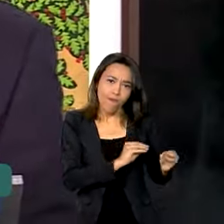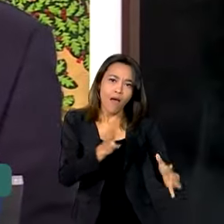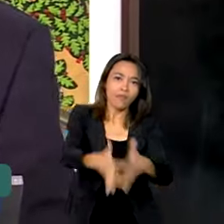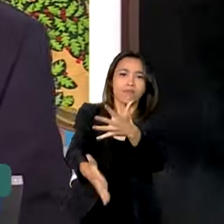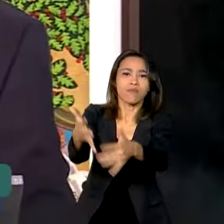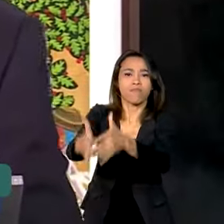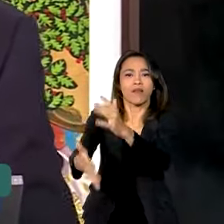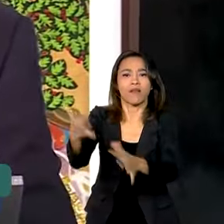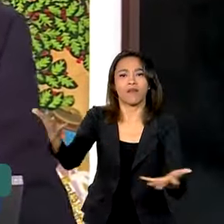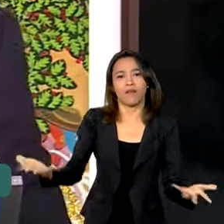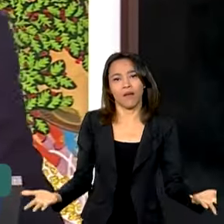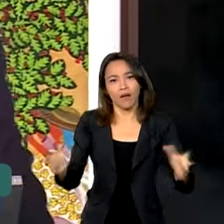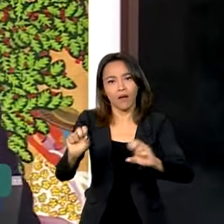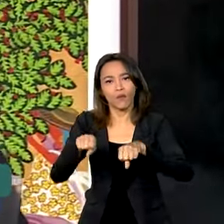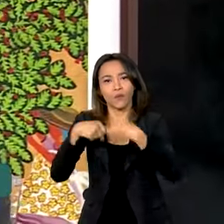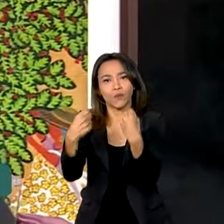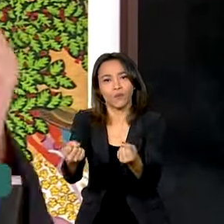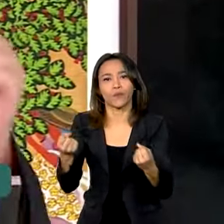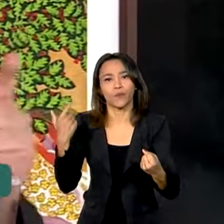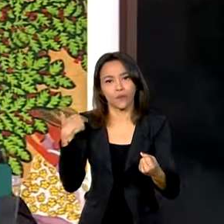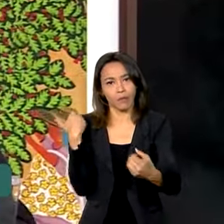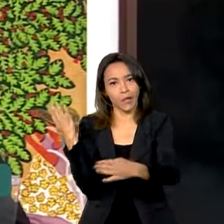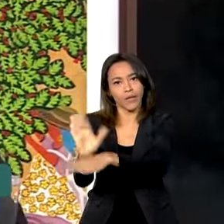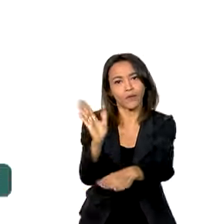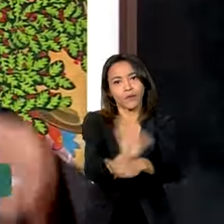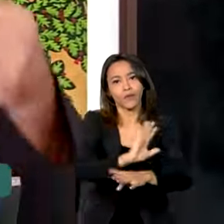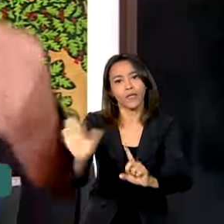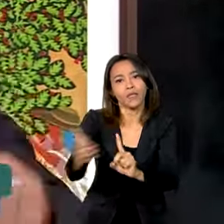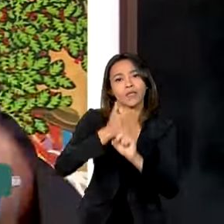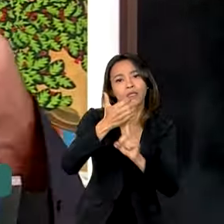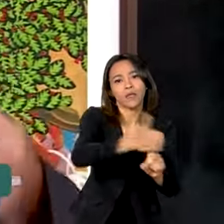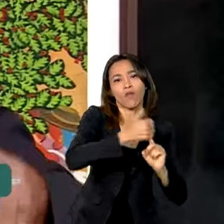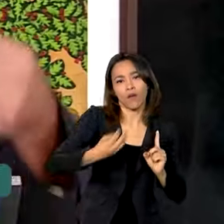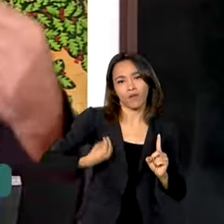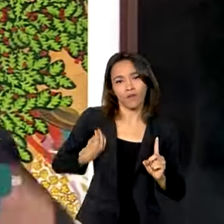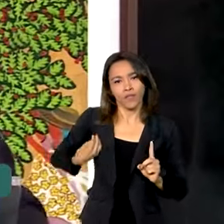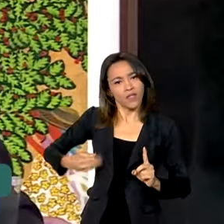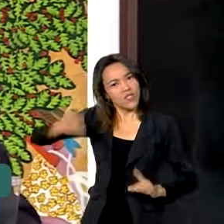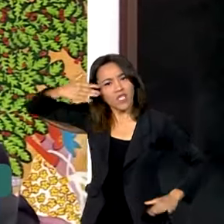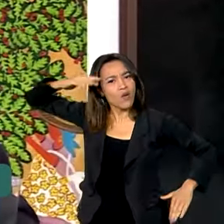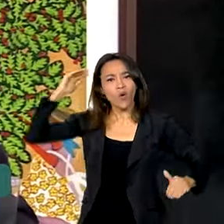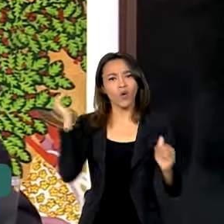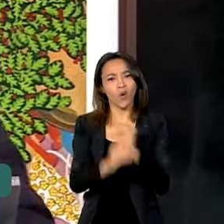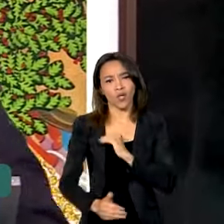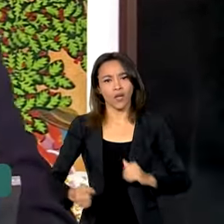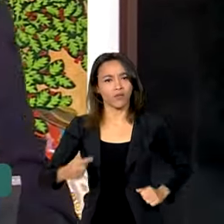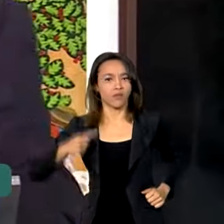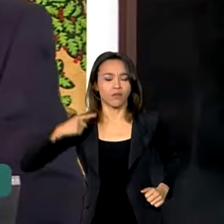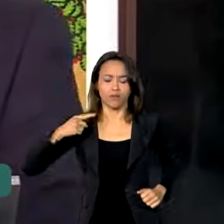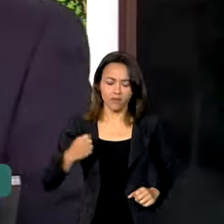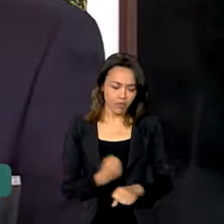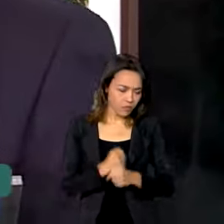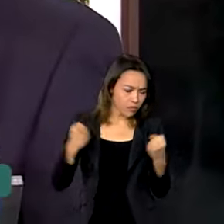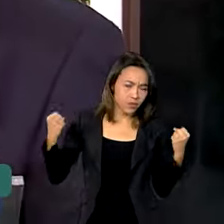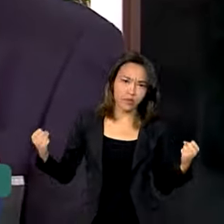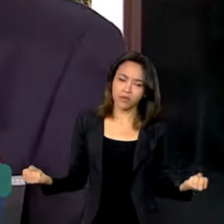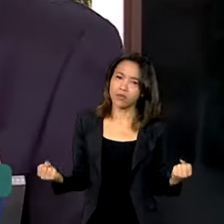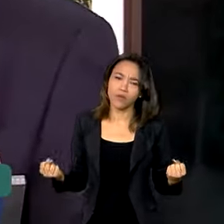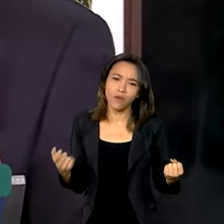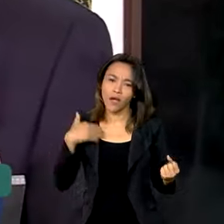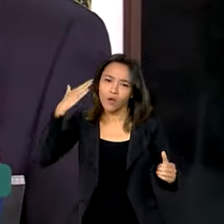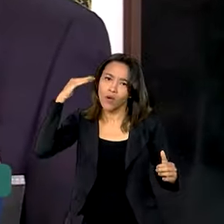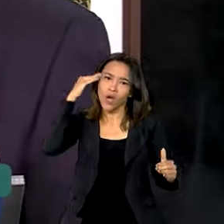atrapalhar o esforço que está sendo feito para salvar vidas. Não é tolerável, não é possível que a gente possa